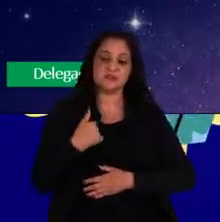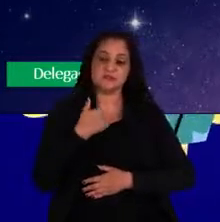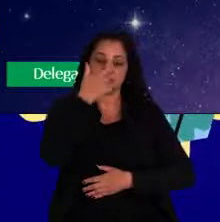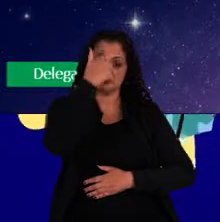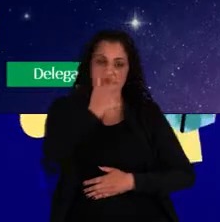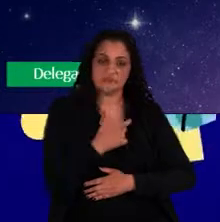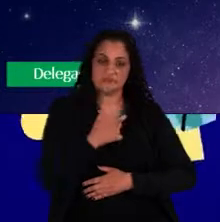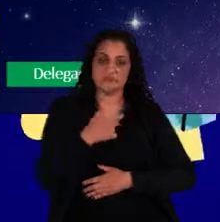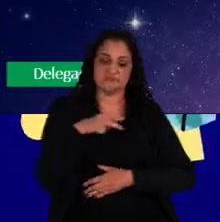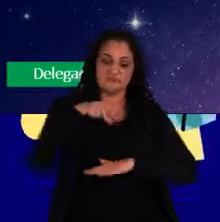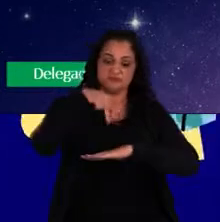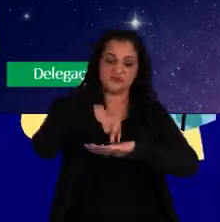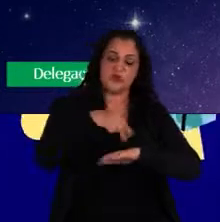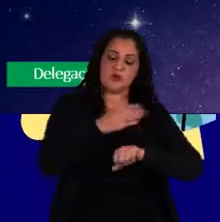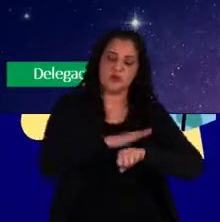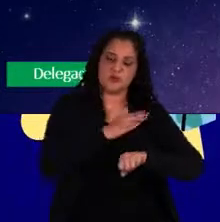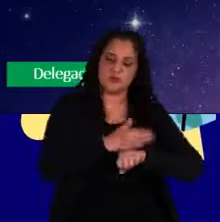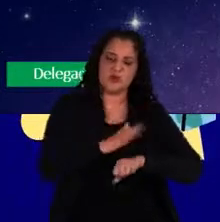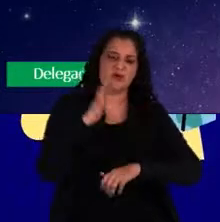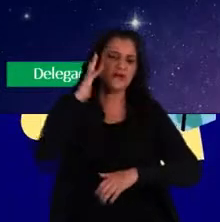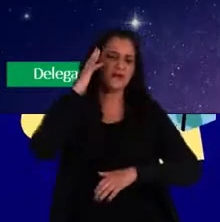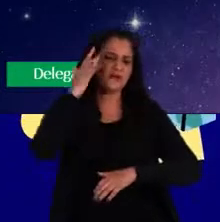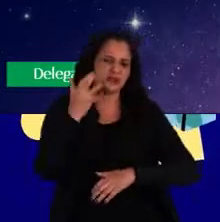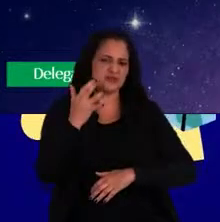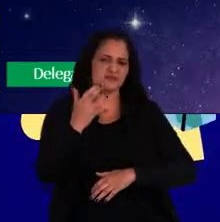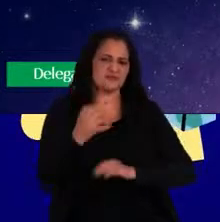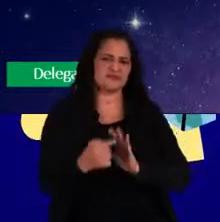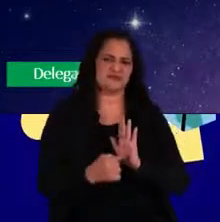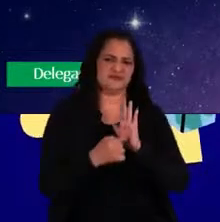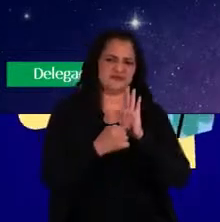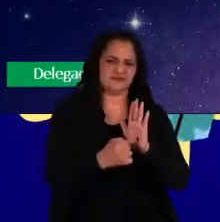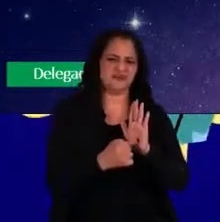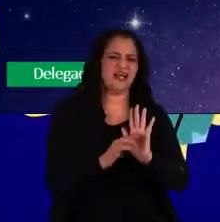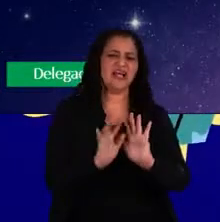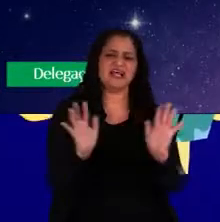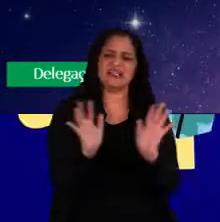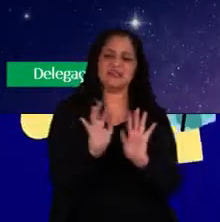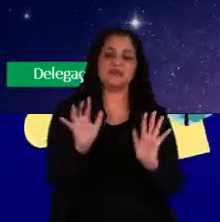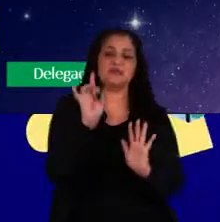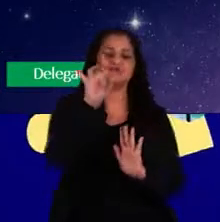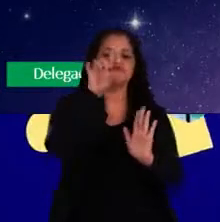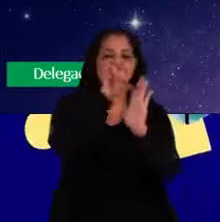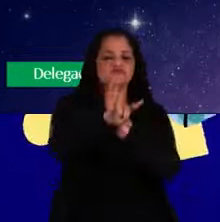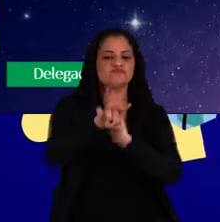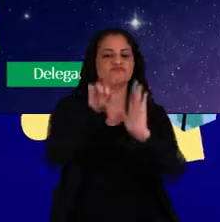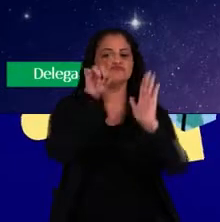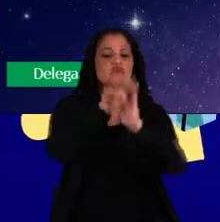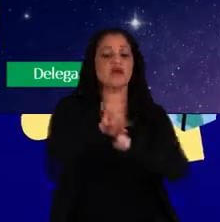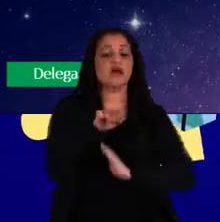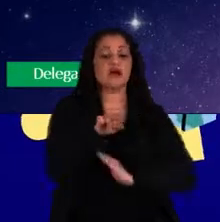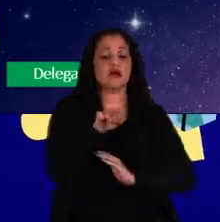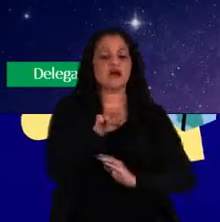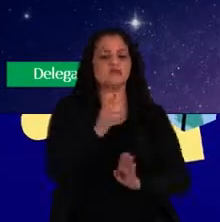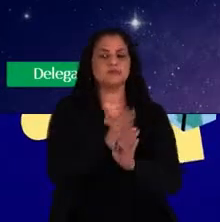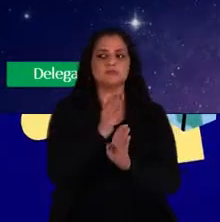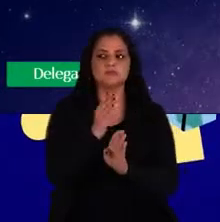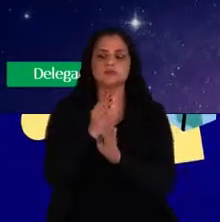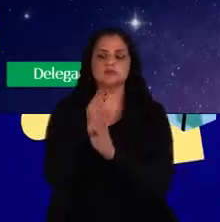coaching, onde eu já não dou soluções, eu não mostro o caminho, mas eu faço as perguntas para que a própria pessoa